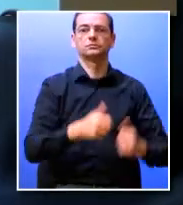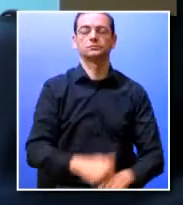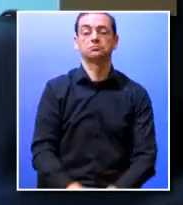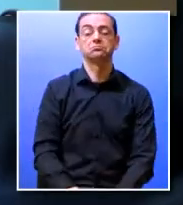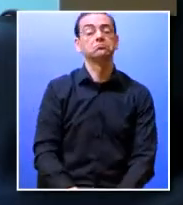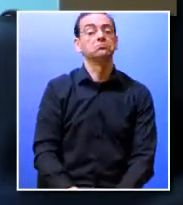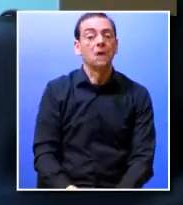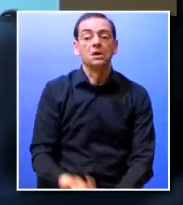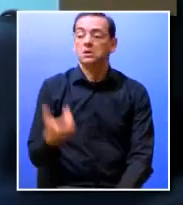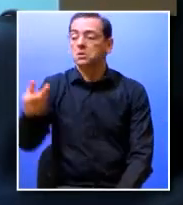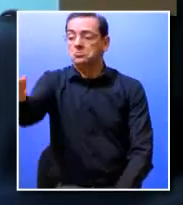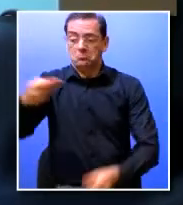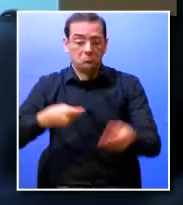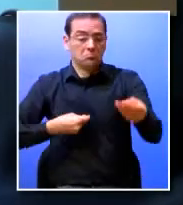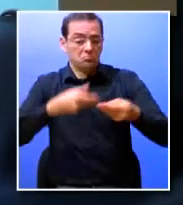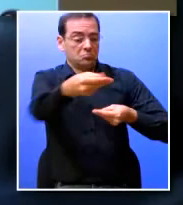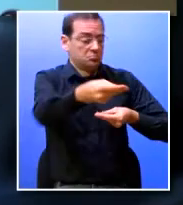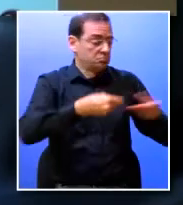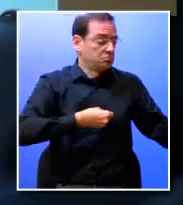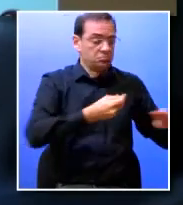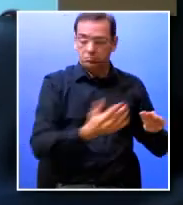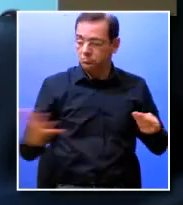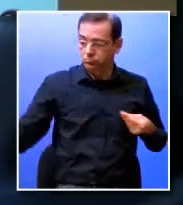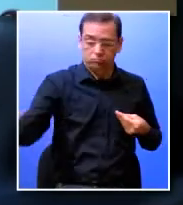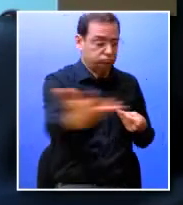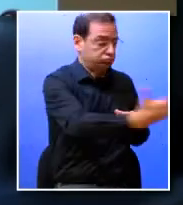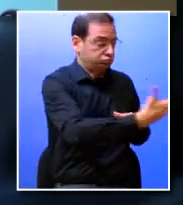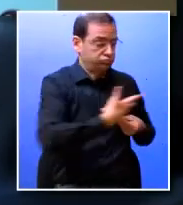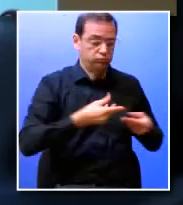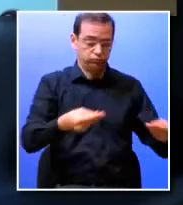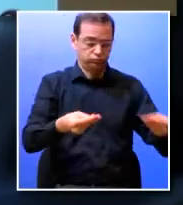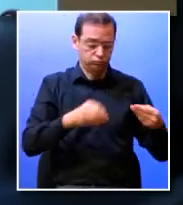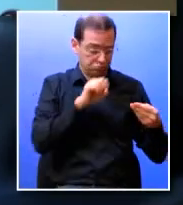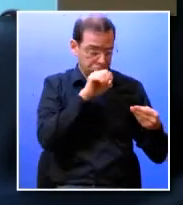foram diversos os post-its que me foram entregues